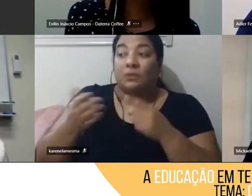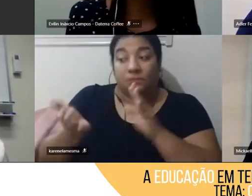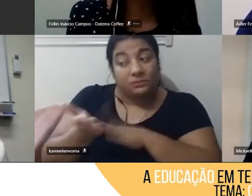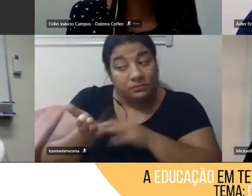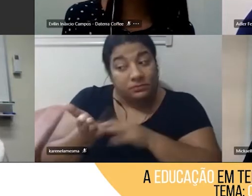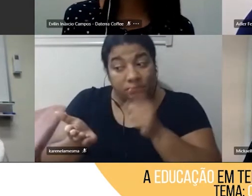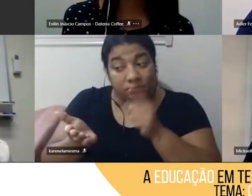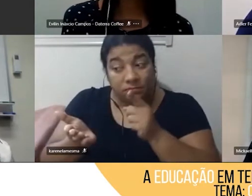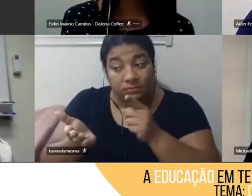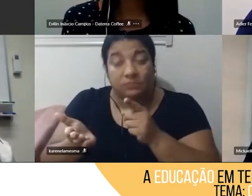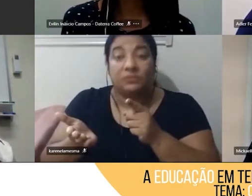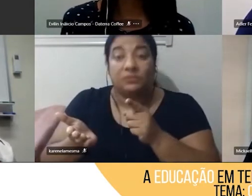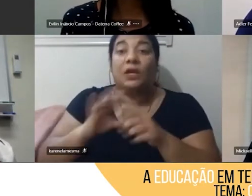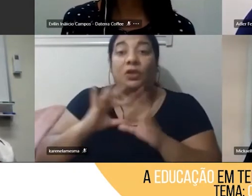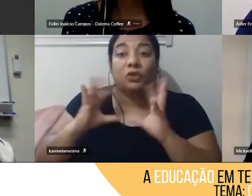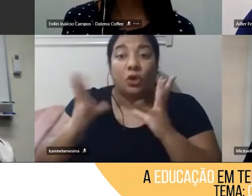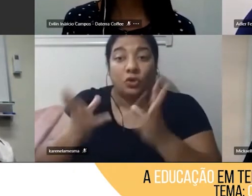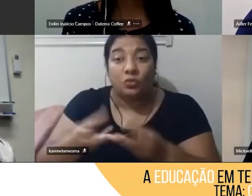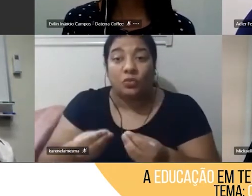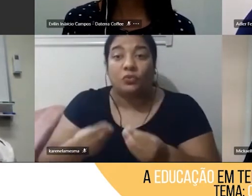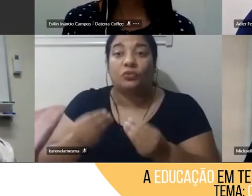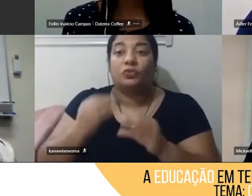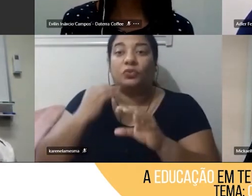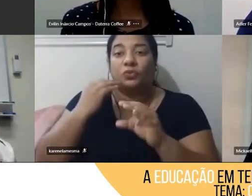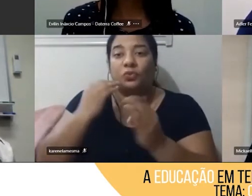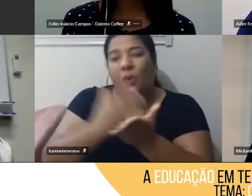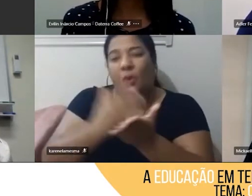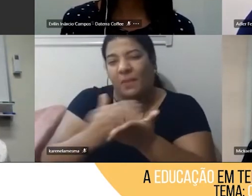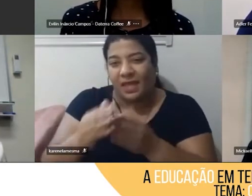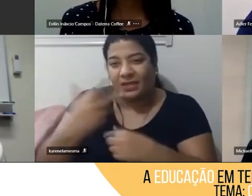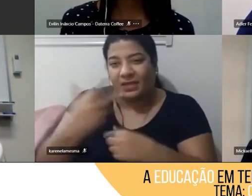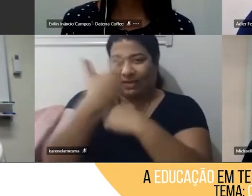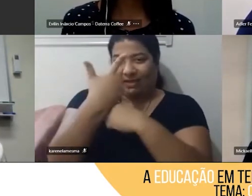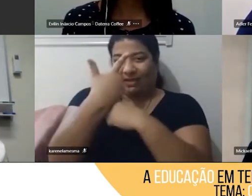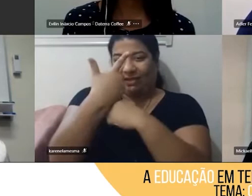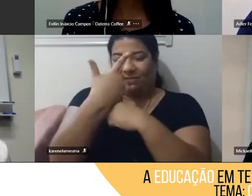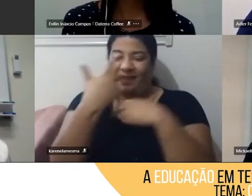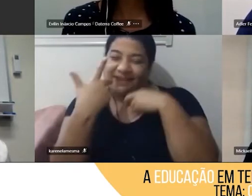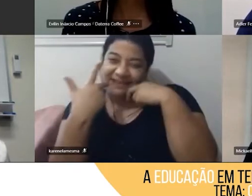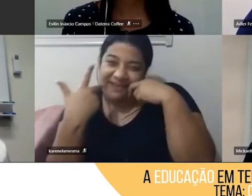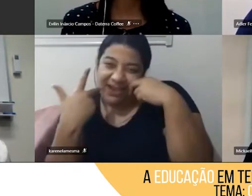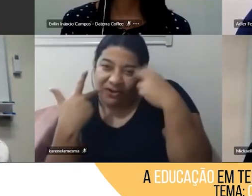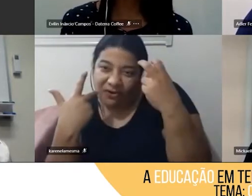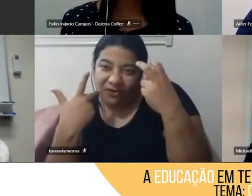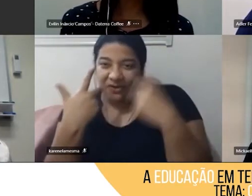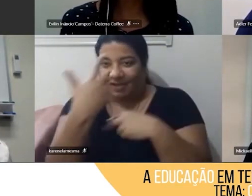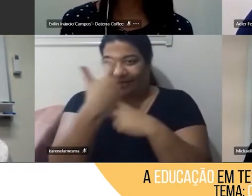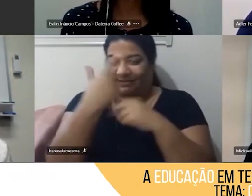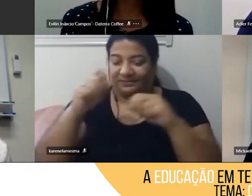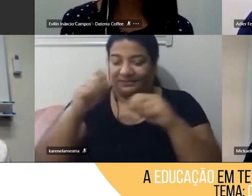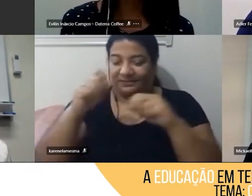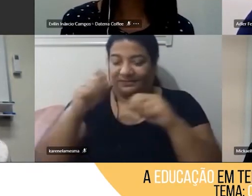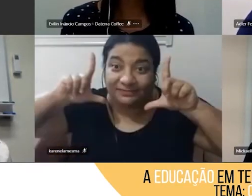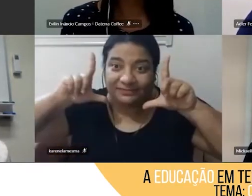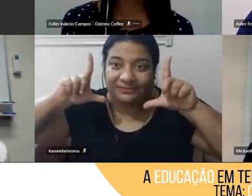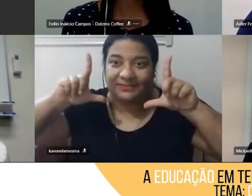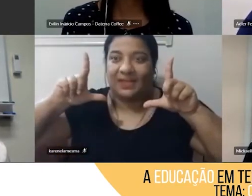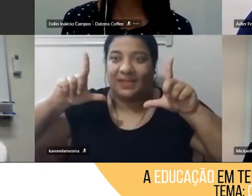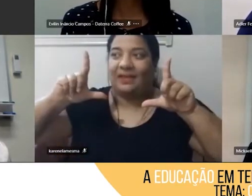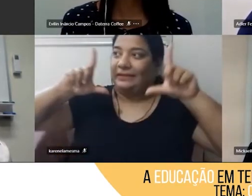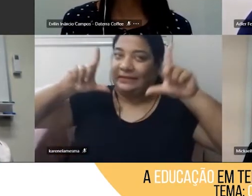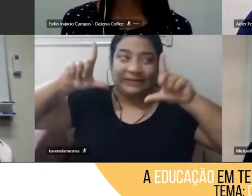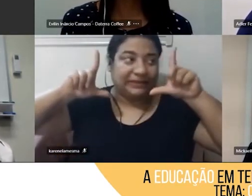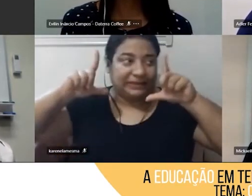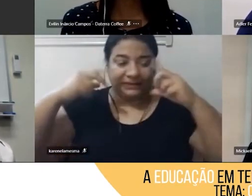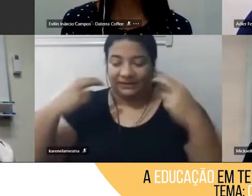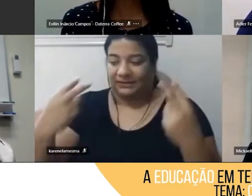todo mundo no começo estava com vergonha da câmera, então realmente, né, a gente, essa tela, né, é muito